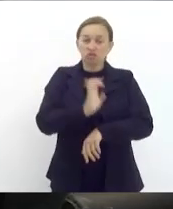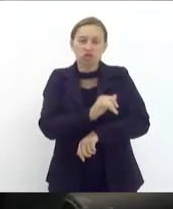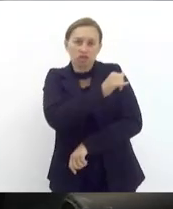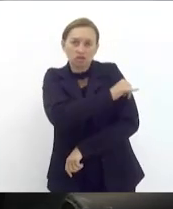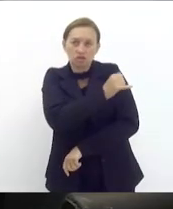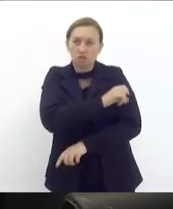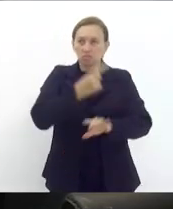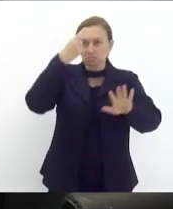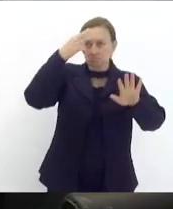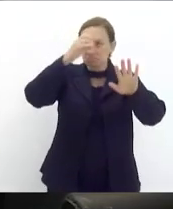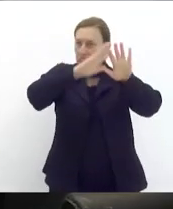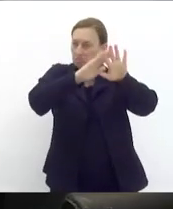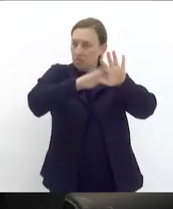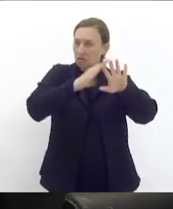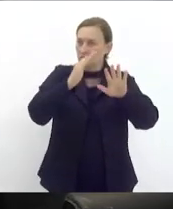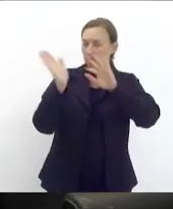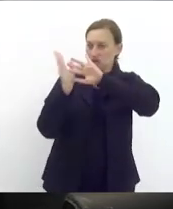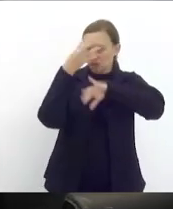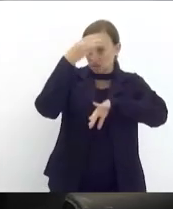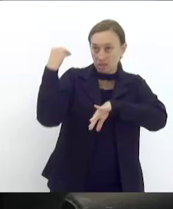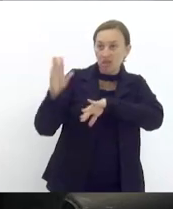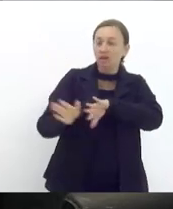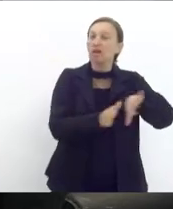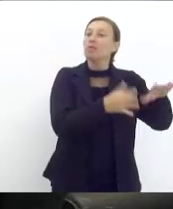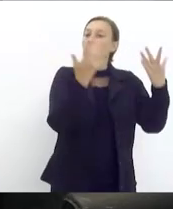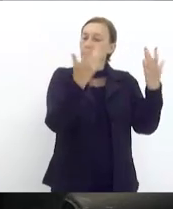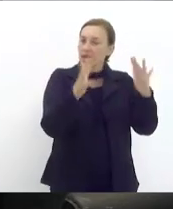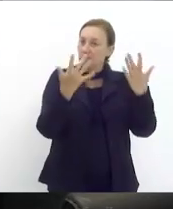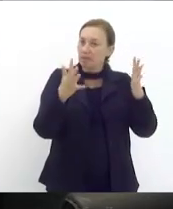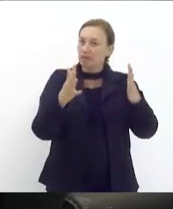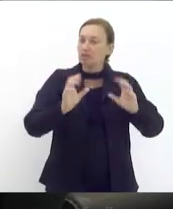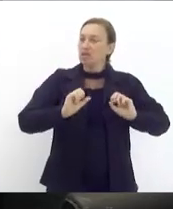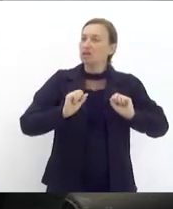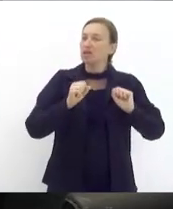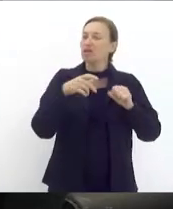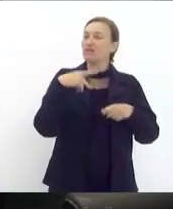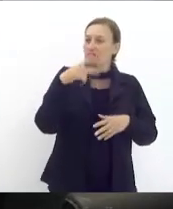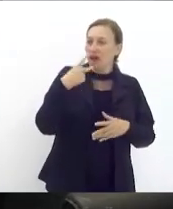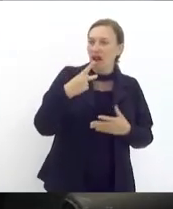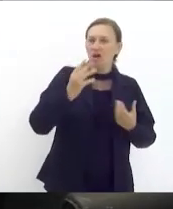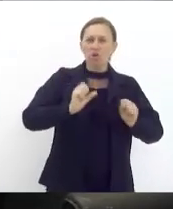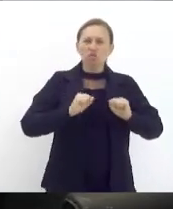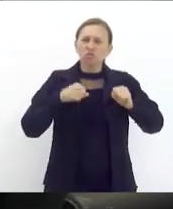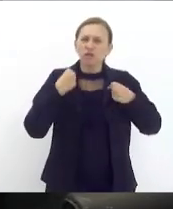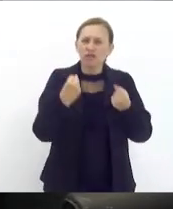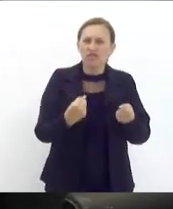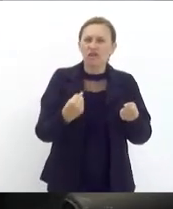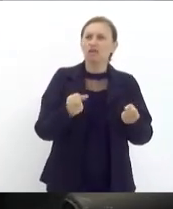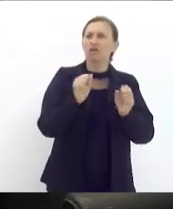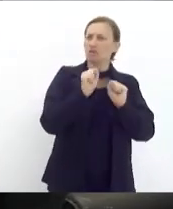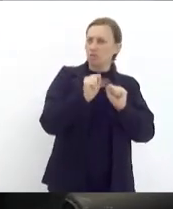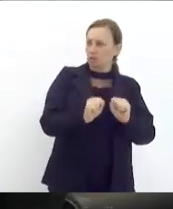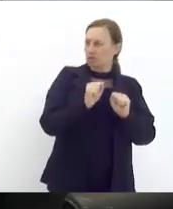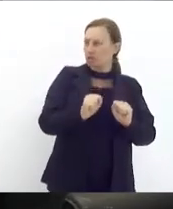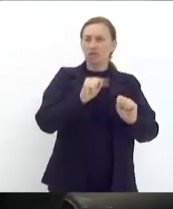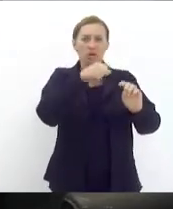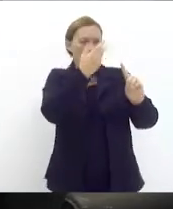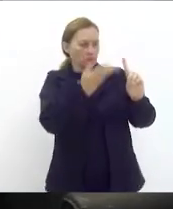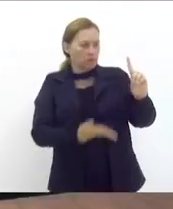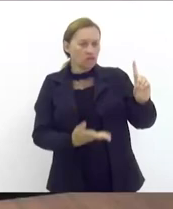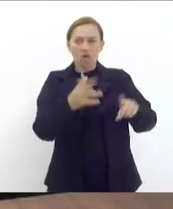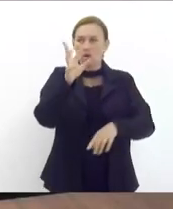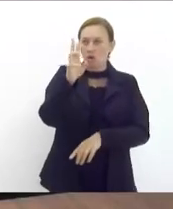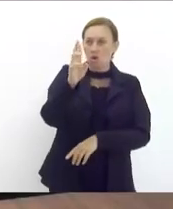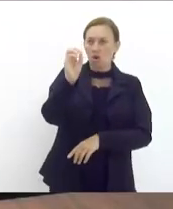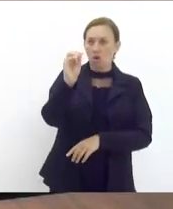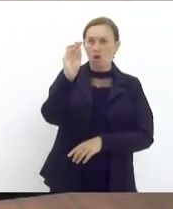devem ficar de lado. Então, parabenizo o autor e queria reforçar o quanto defendo que a gente possa homenagear a Robson Grace.